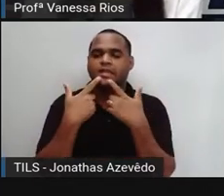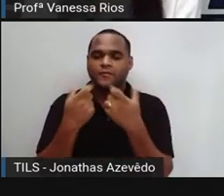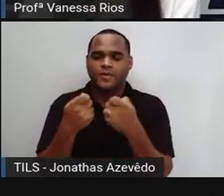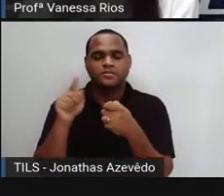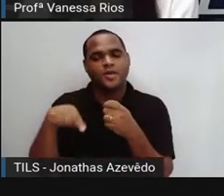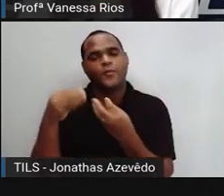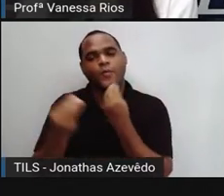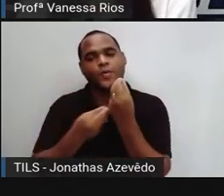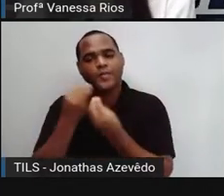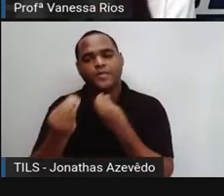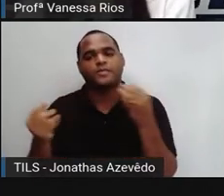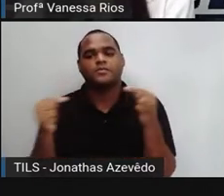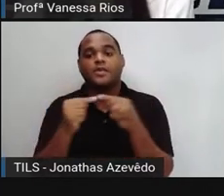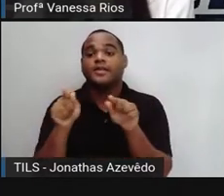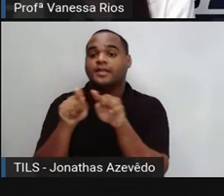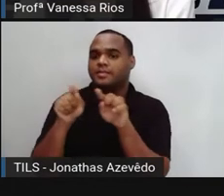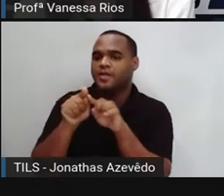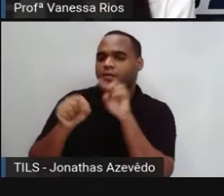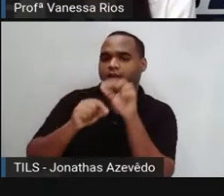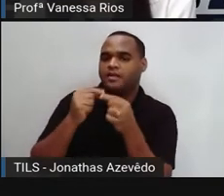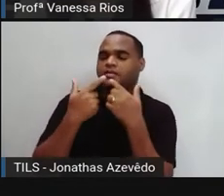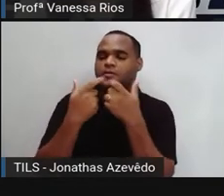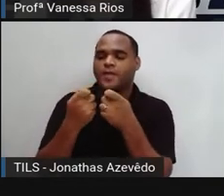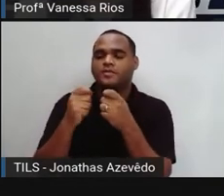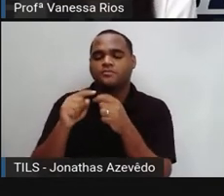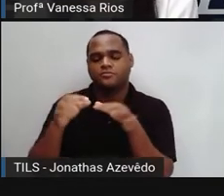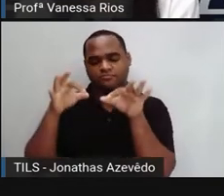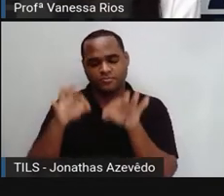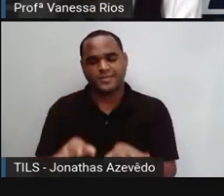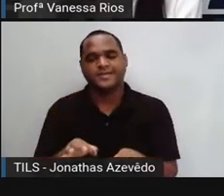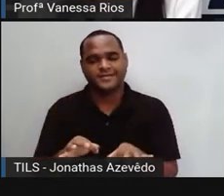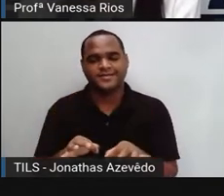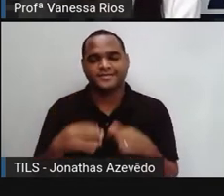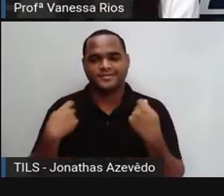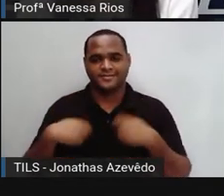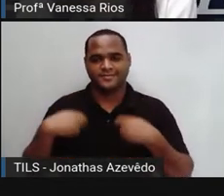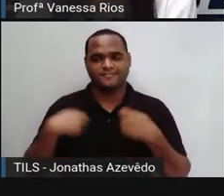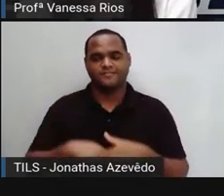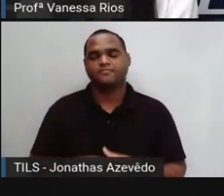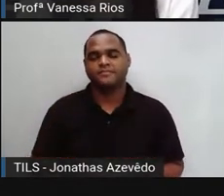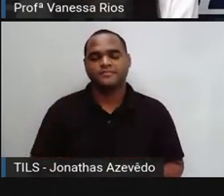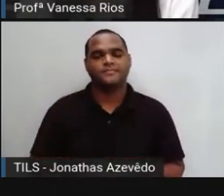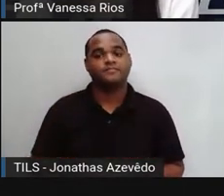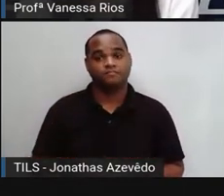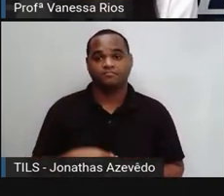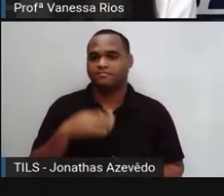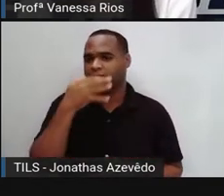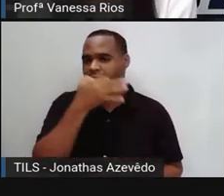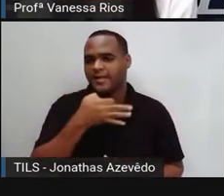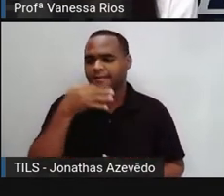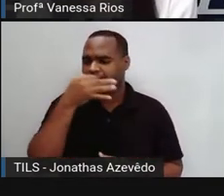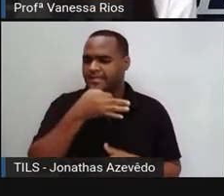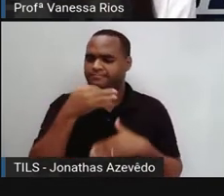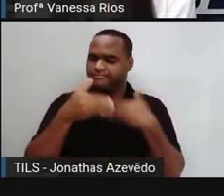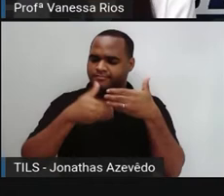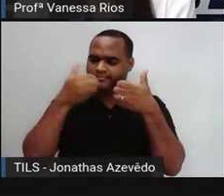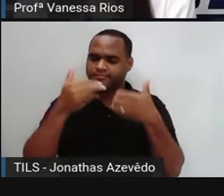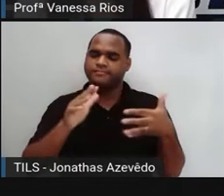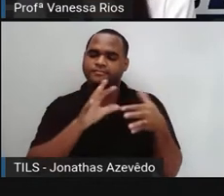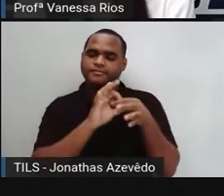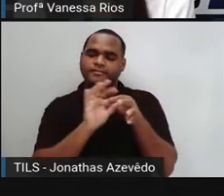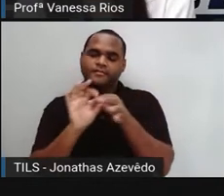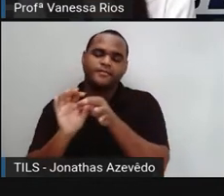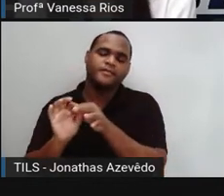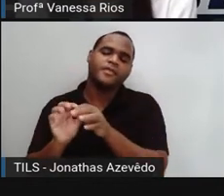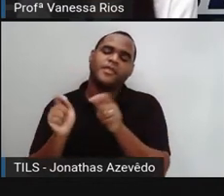coloquial e também do que é a linguagem culta. E a gente já percebe que a oralidade permite uma liberdade